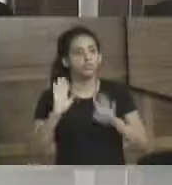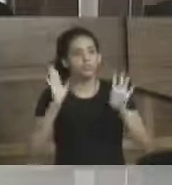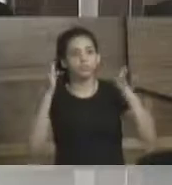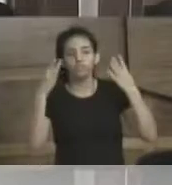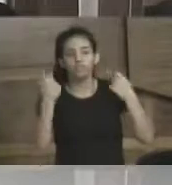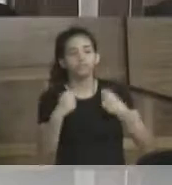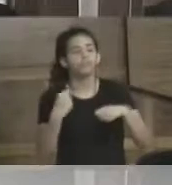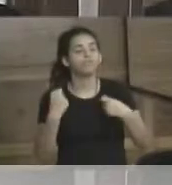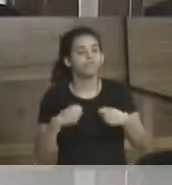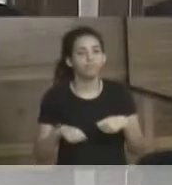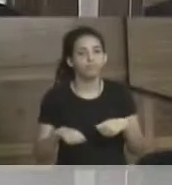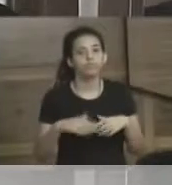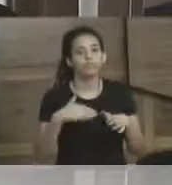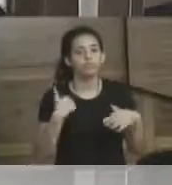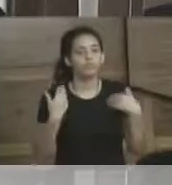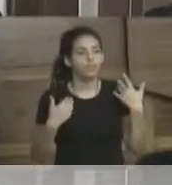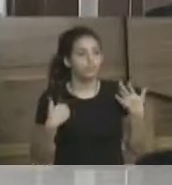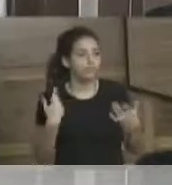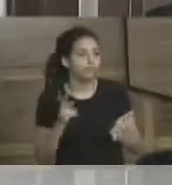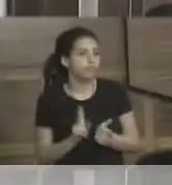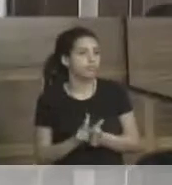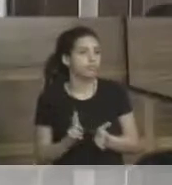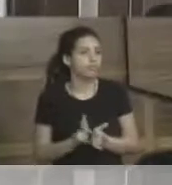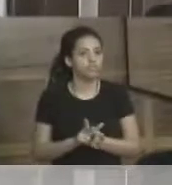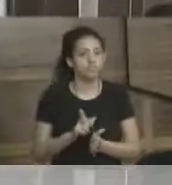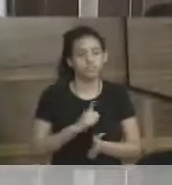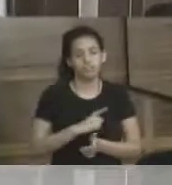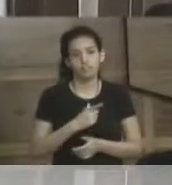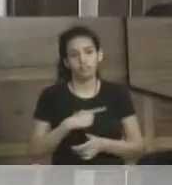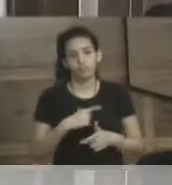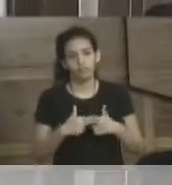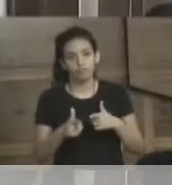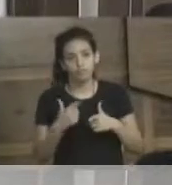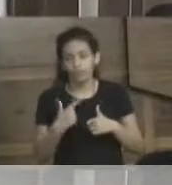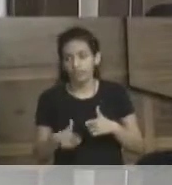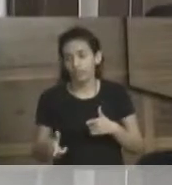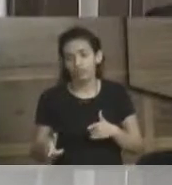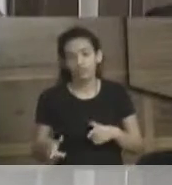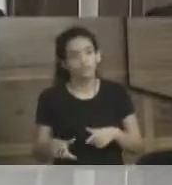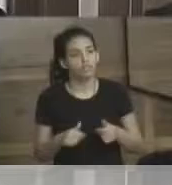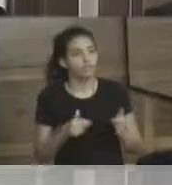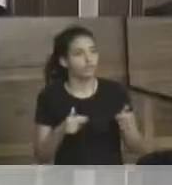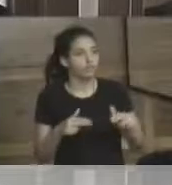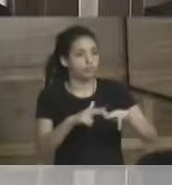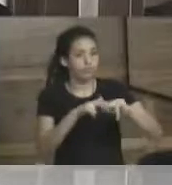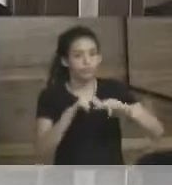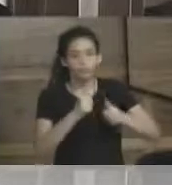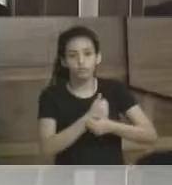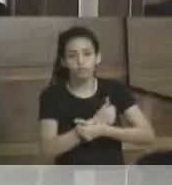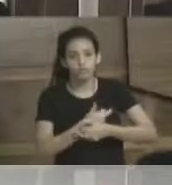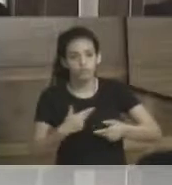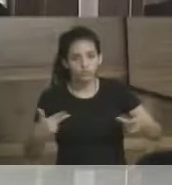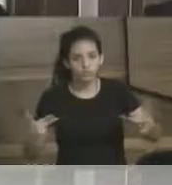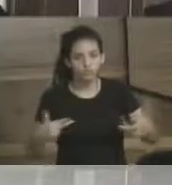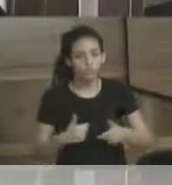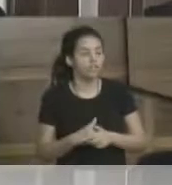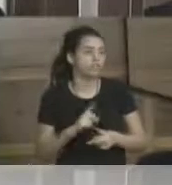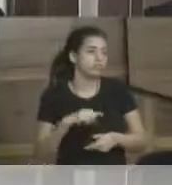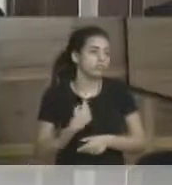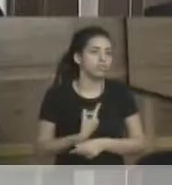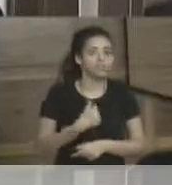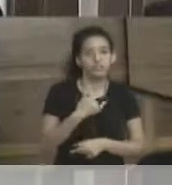a gente tem que comemorar. Apesar de que os motivos são os mais diversos para a não